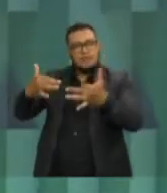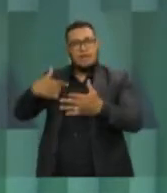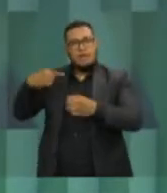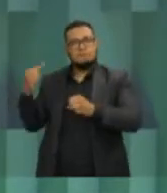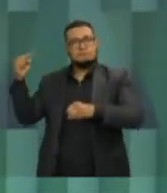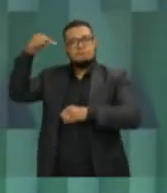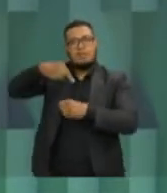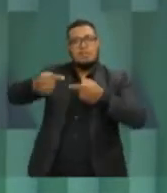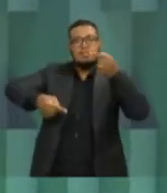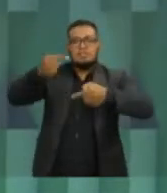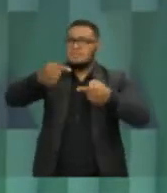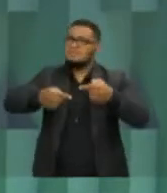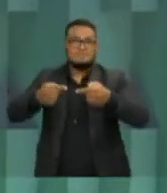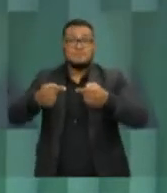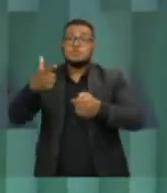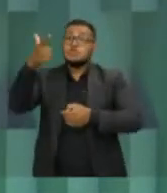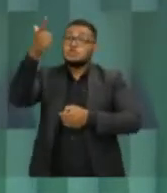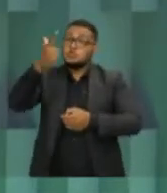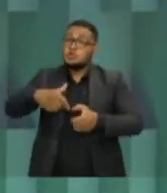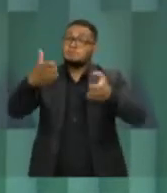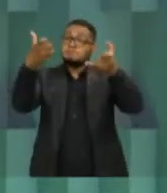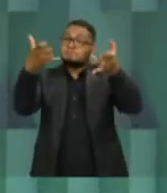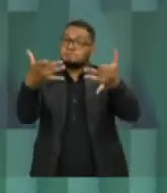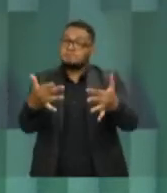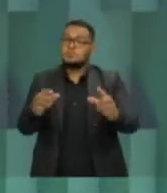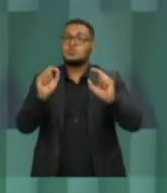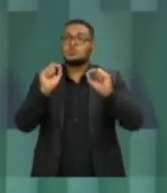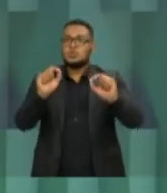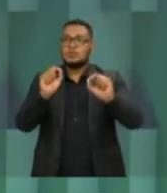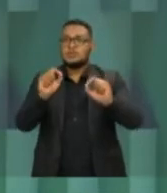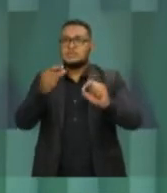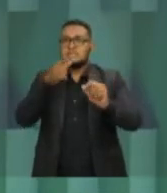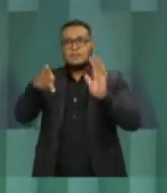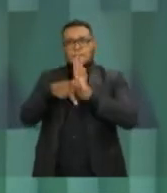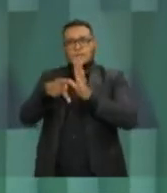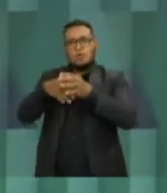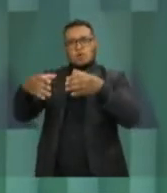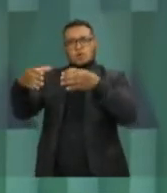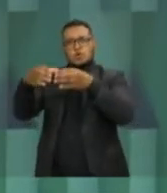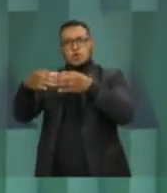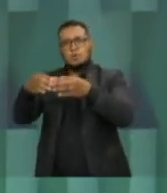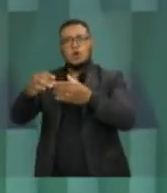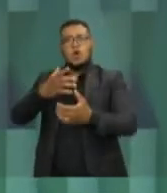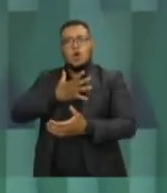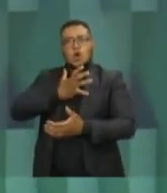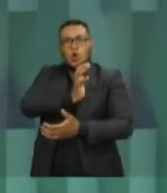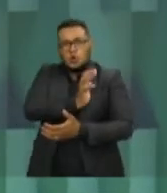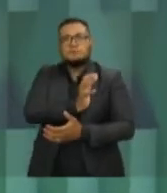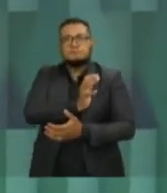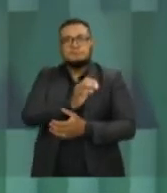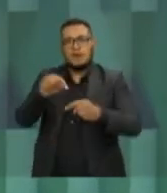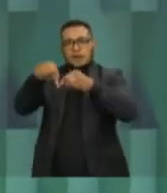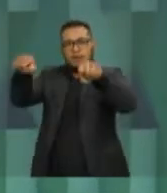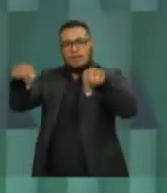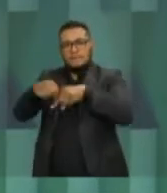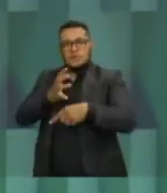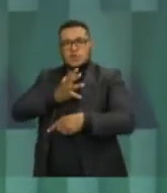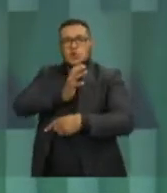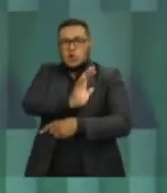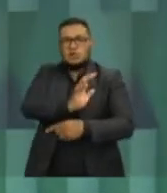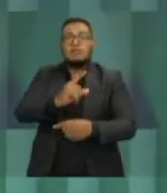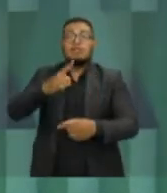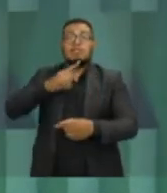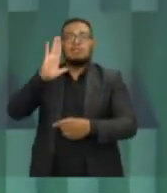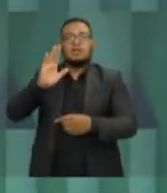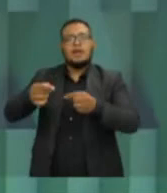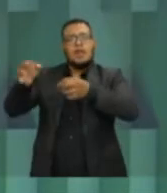debate, eu quero dizer novamente que o gabinete do áudio foi montado por eles, os telefones celulares foram desmontados e